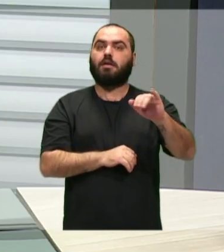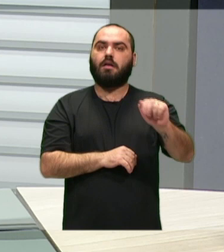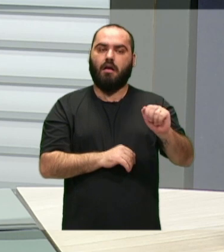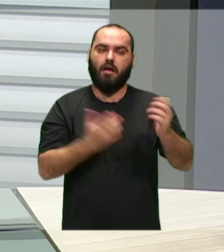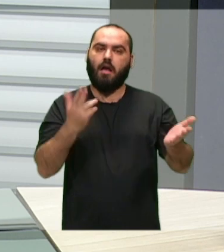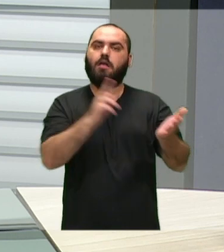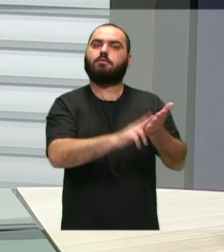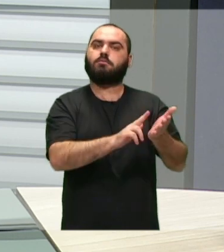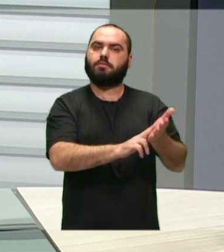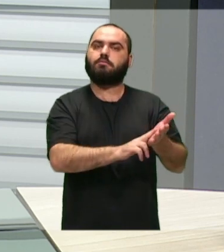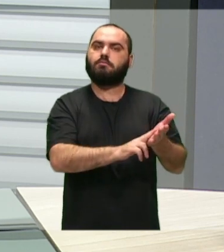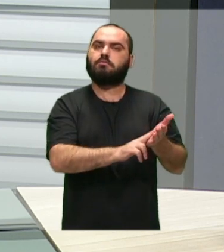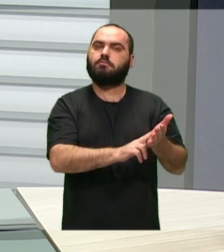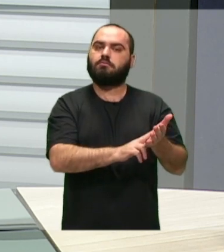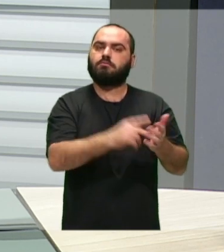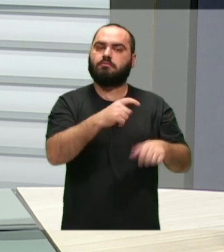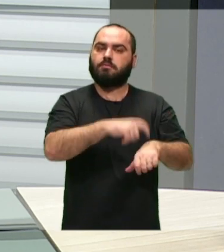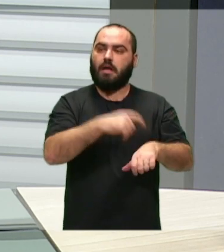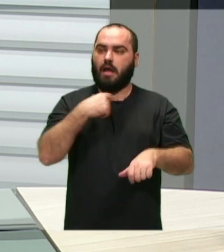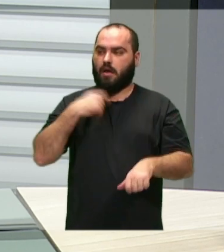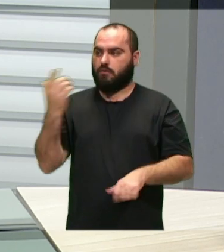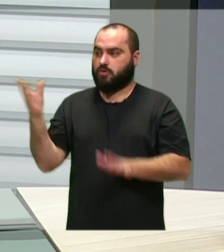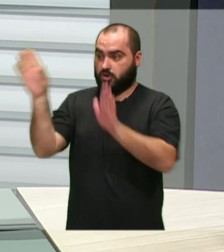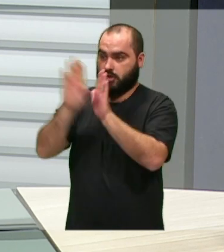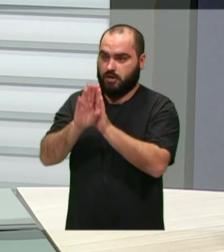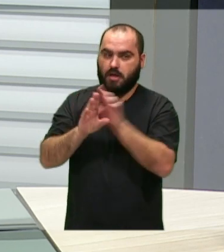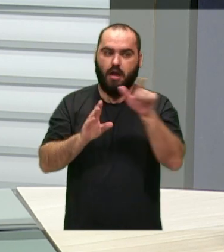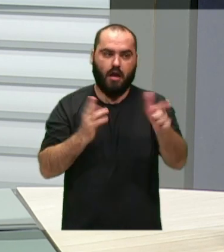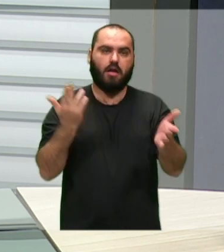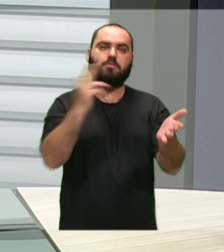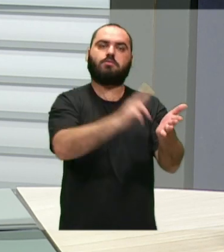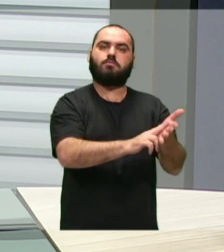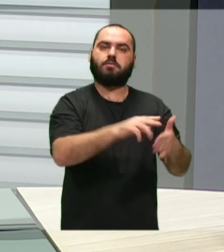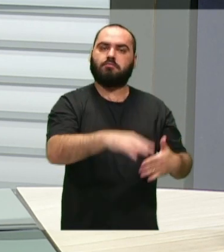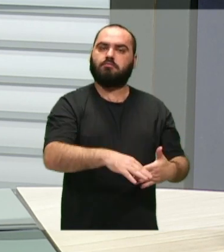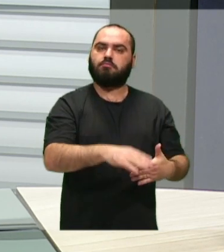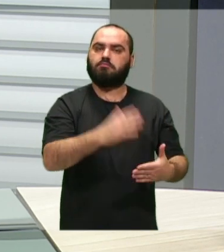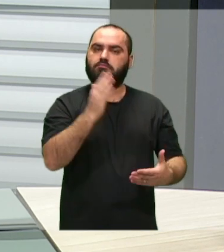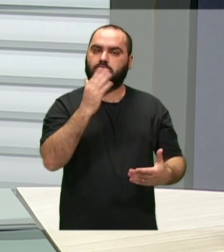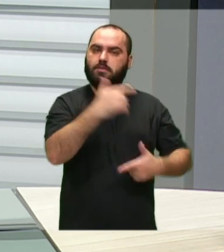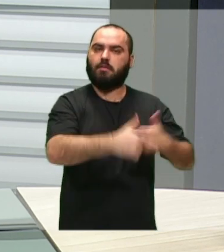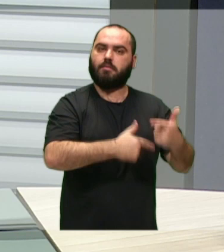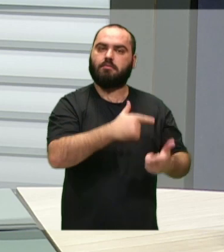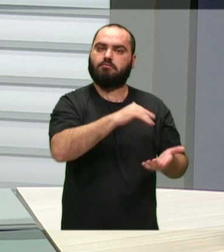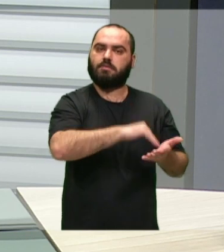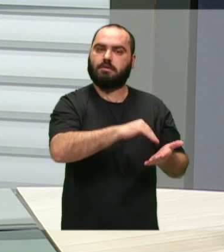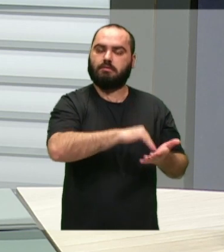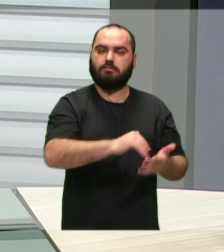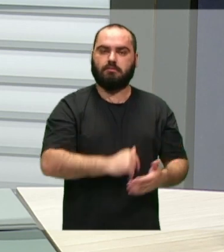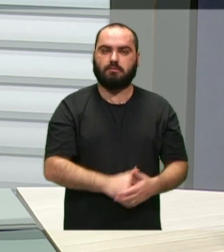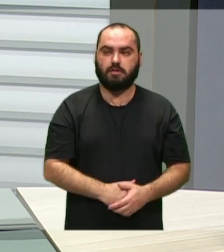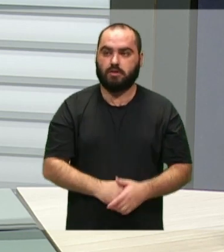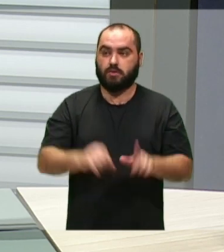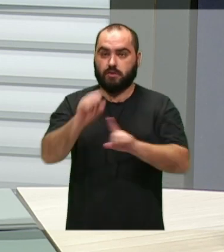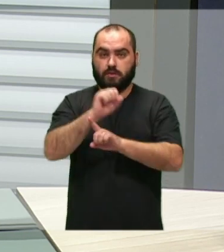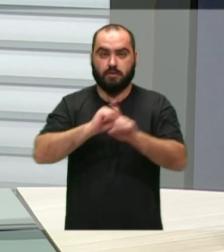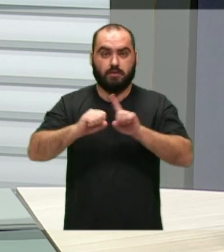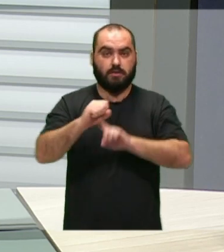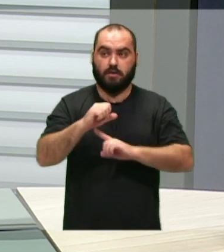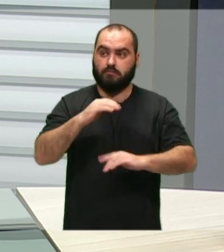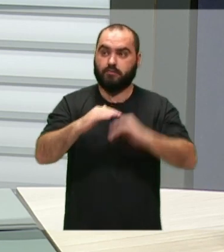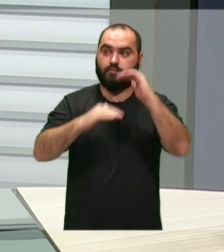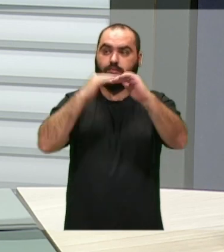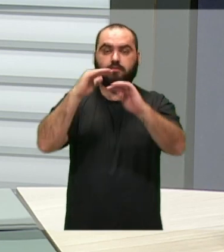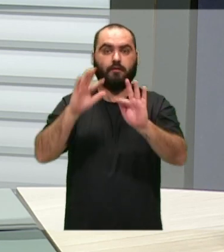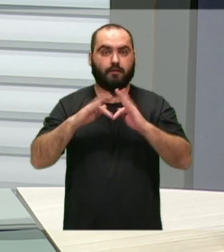pasta quando nós tomamos posse e é isso mesmo, a sociedade se envolveu, as famílias se envolveram, tinha